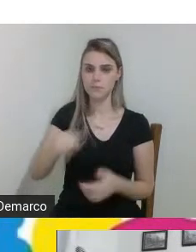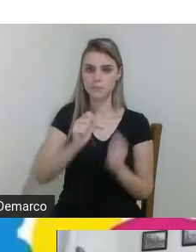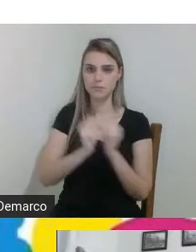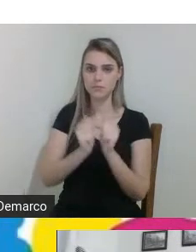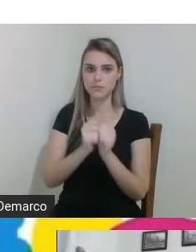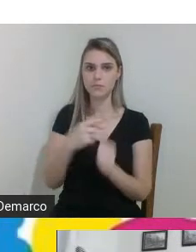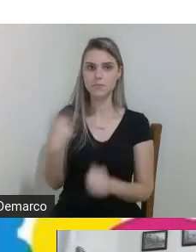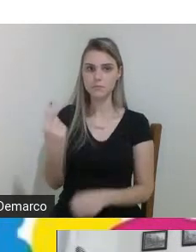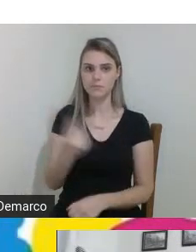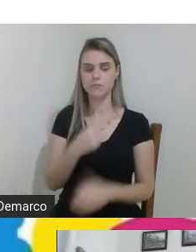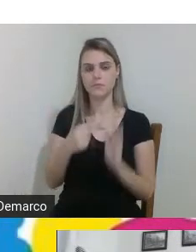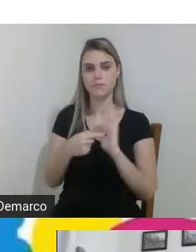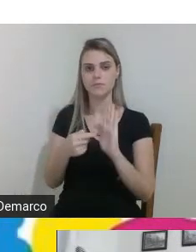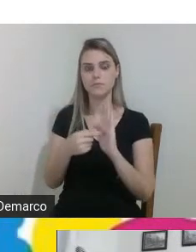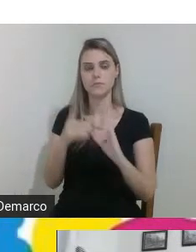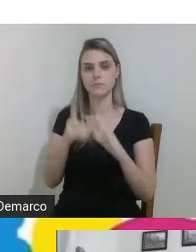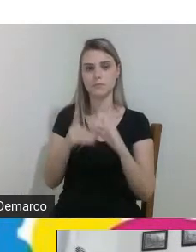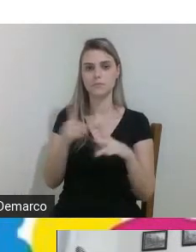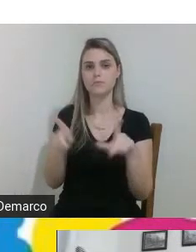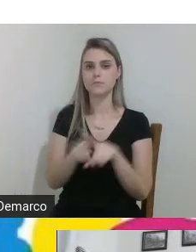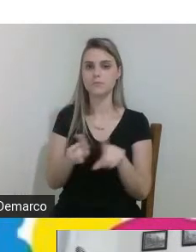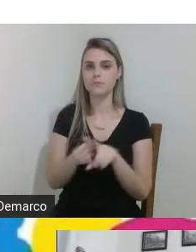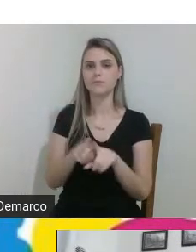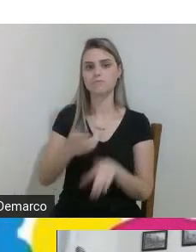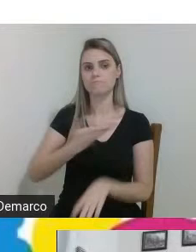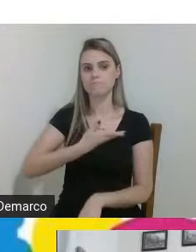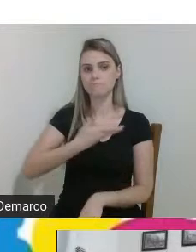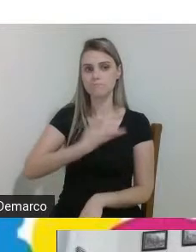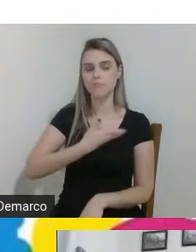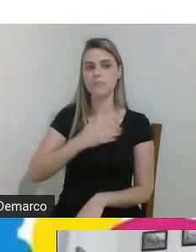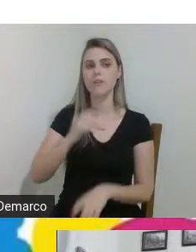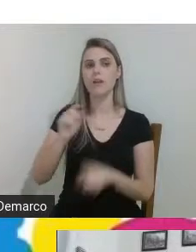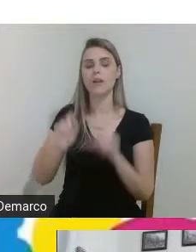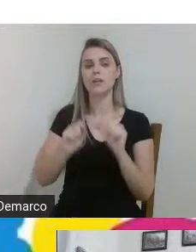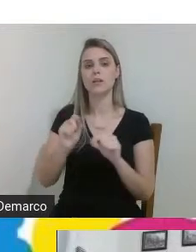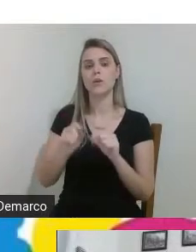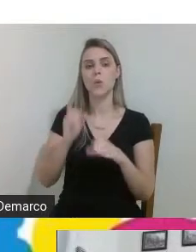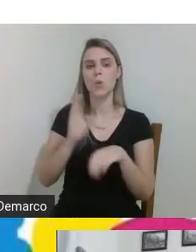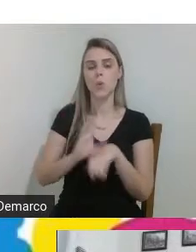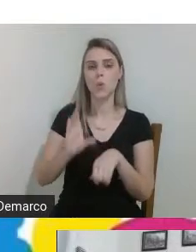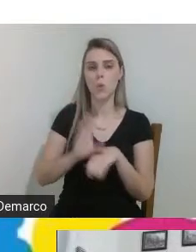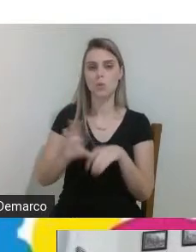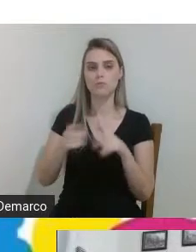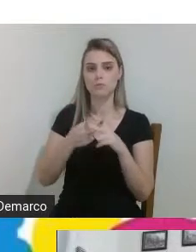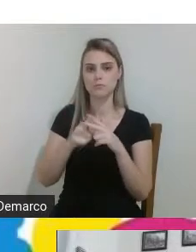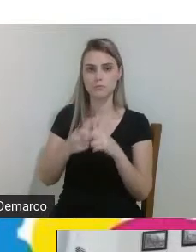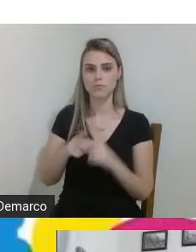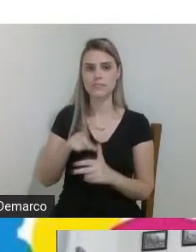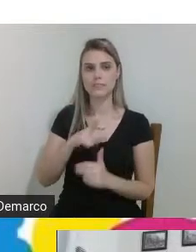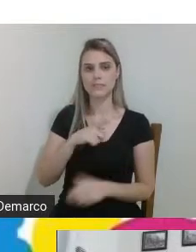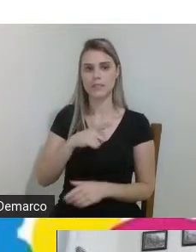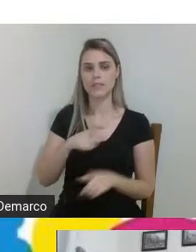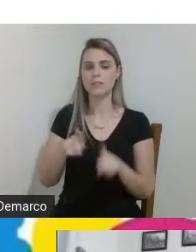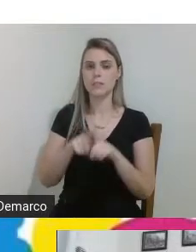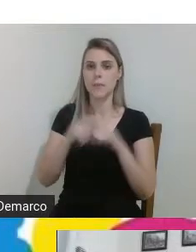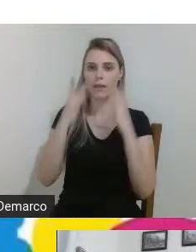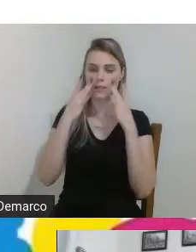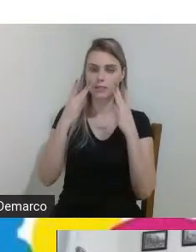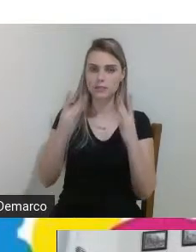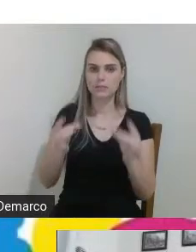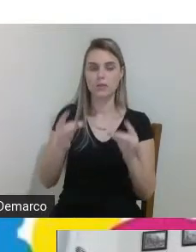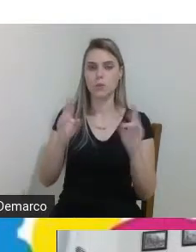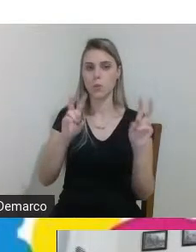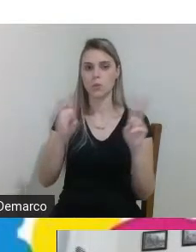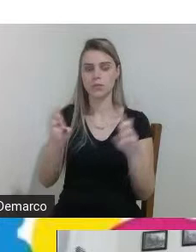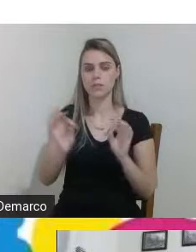e toda essa parceria também que o curso de mecânica tem essa atenção também ao tema das tecnologias